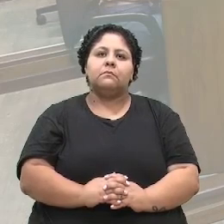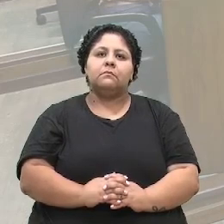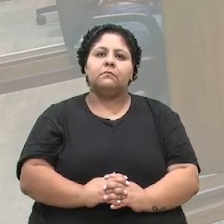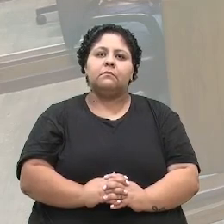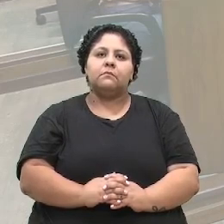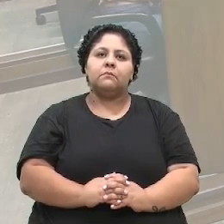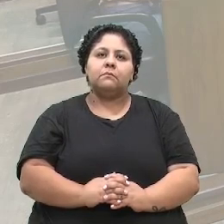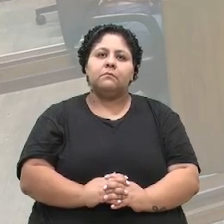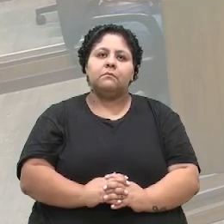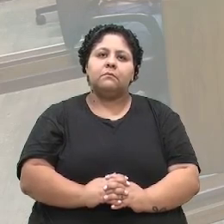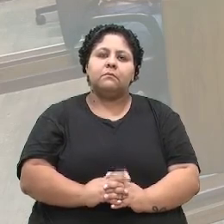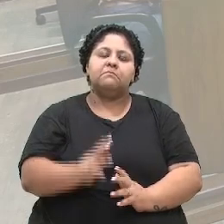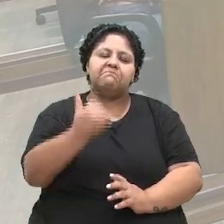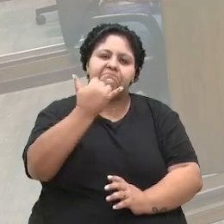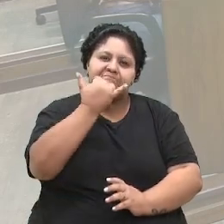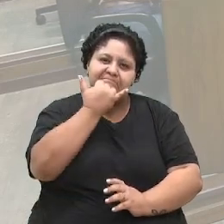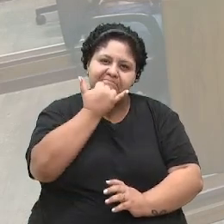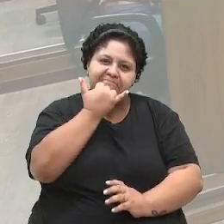Desculpa.